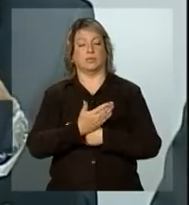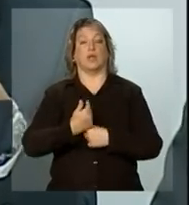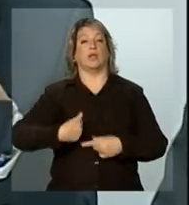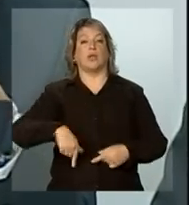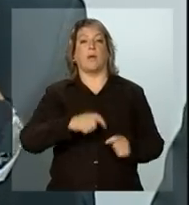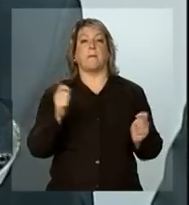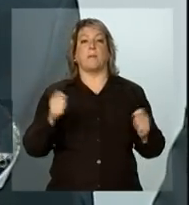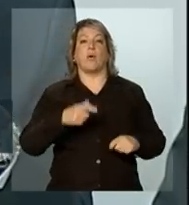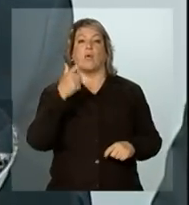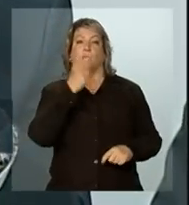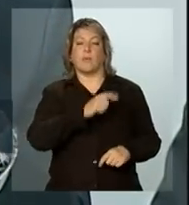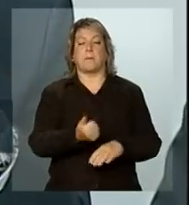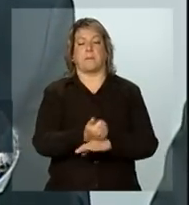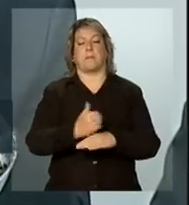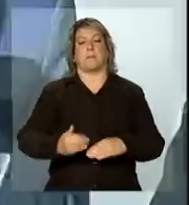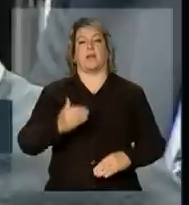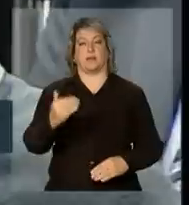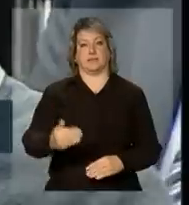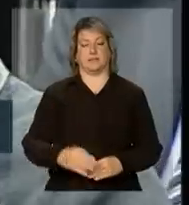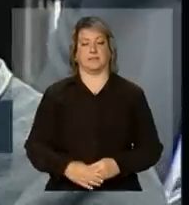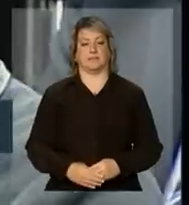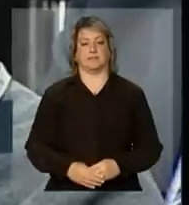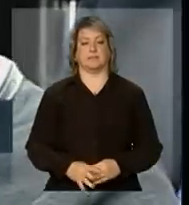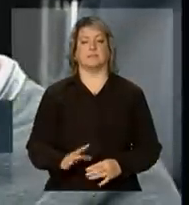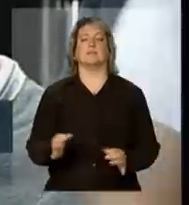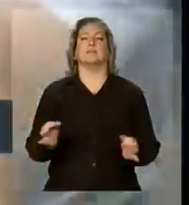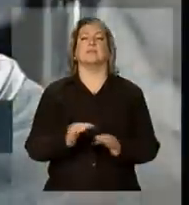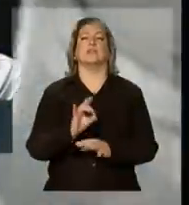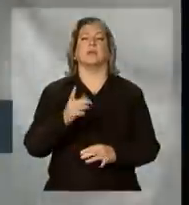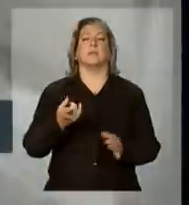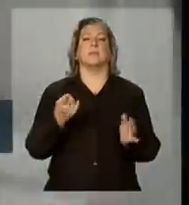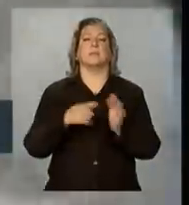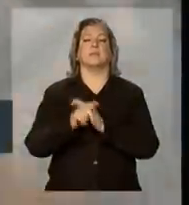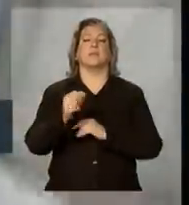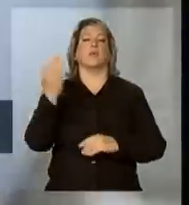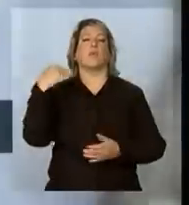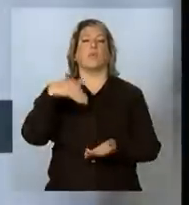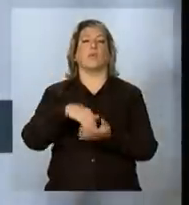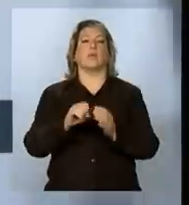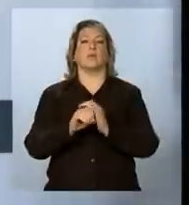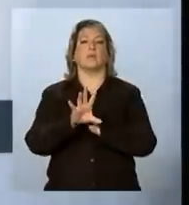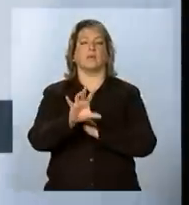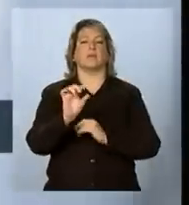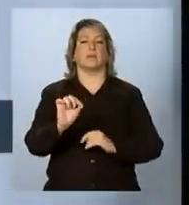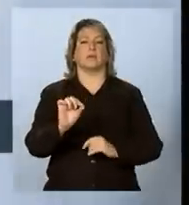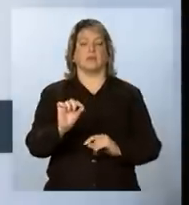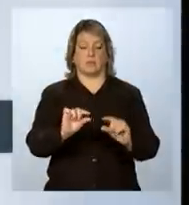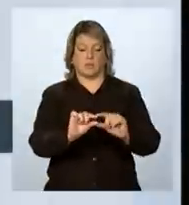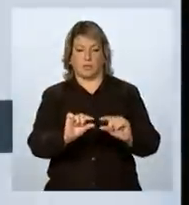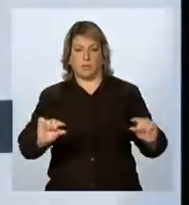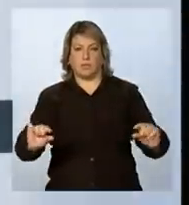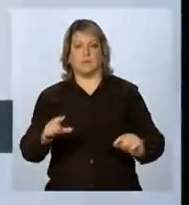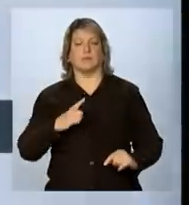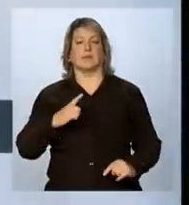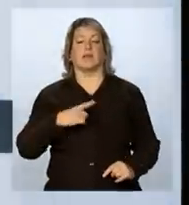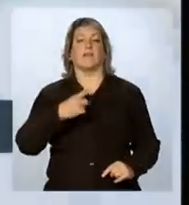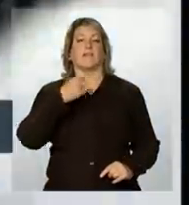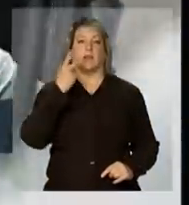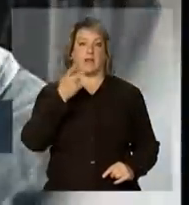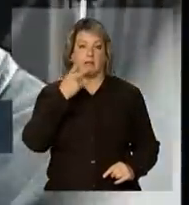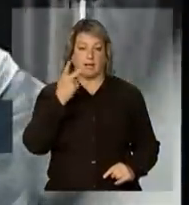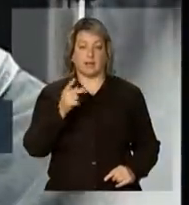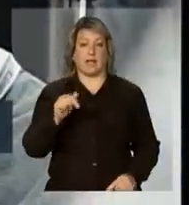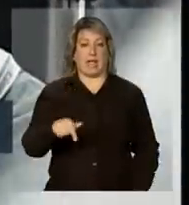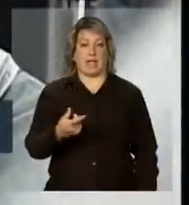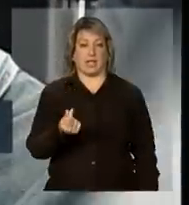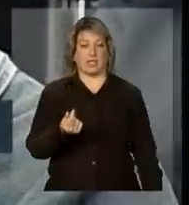alcançar resultados ainda melhores. Só complementando a pergunta, ministro, no último slide também, no rodapé, tinha lá falando que